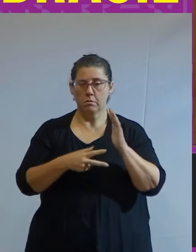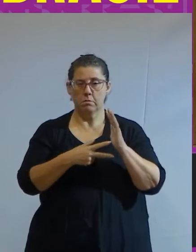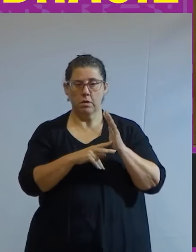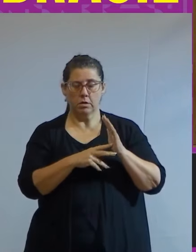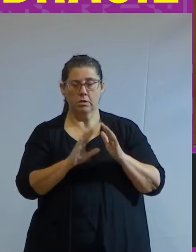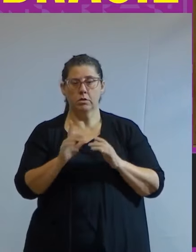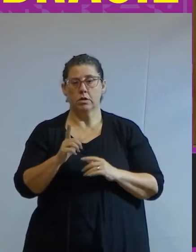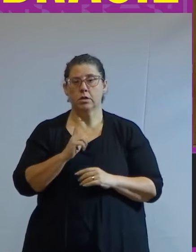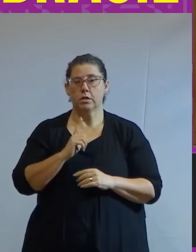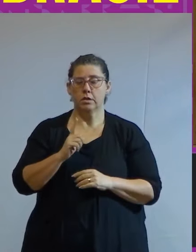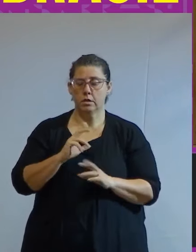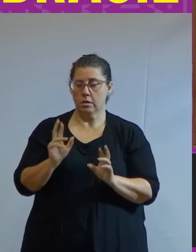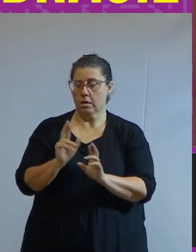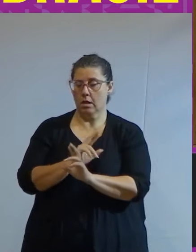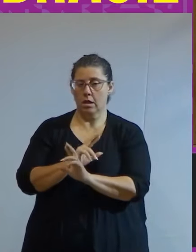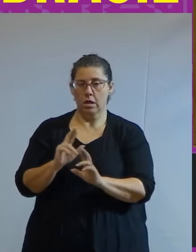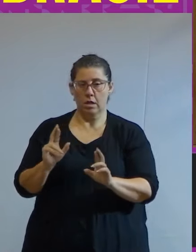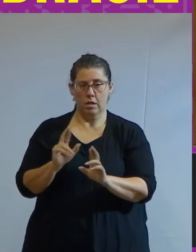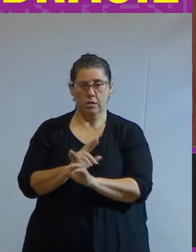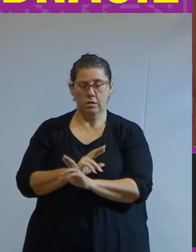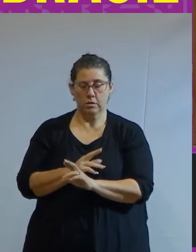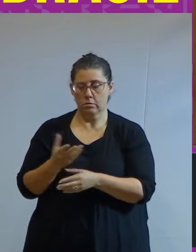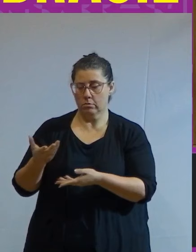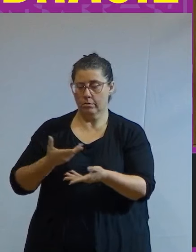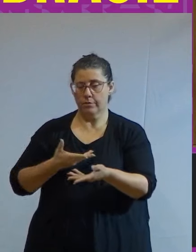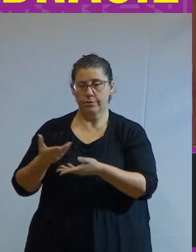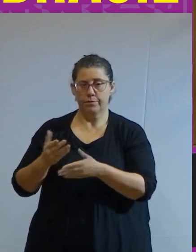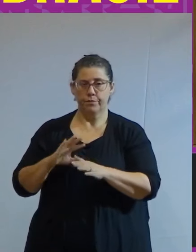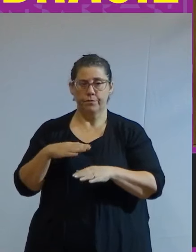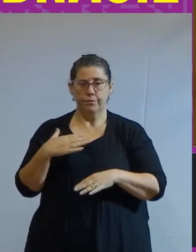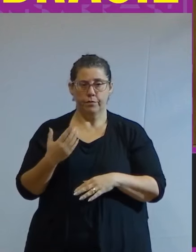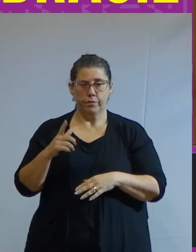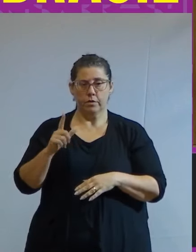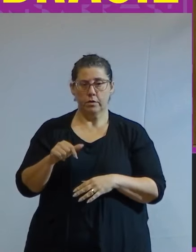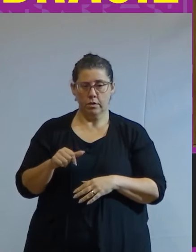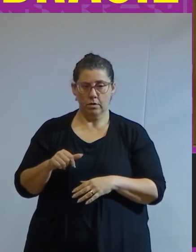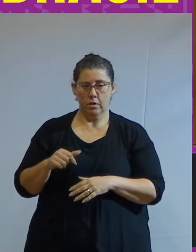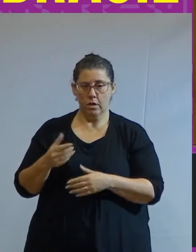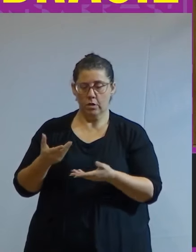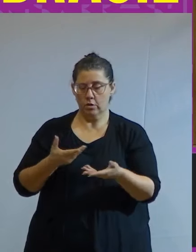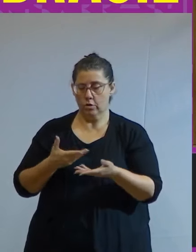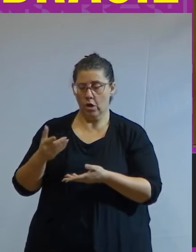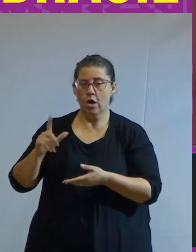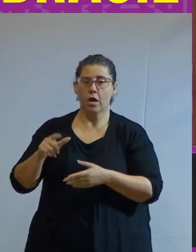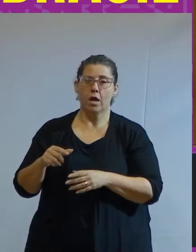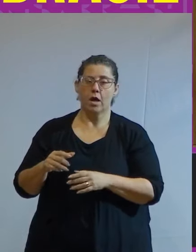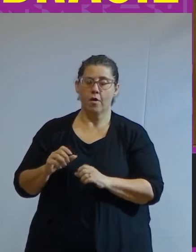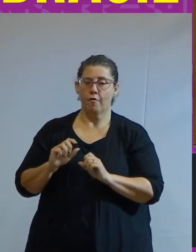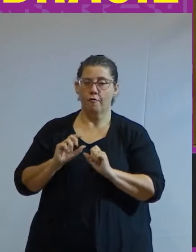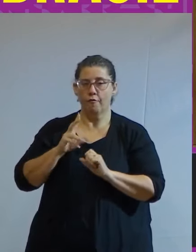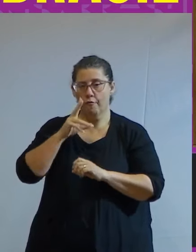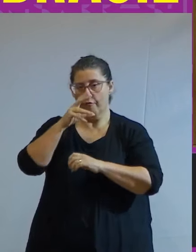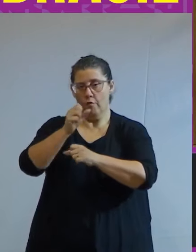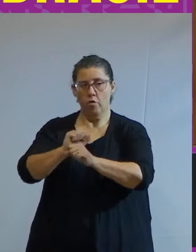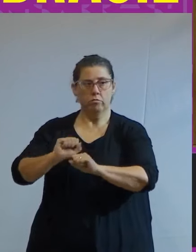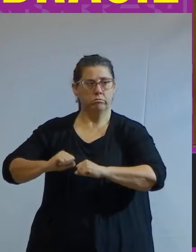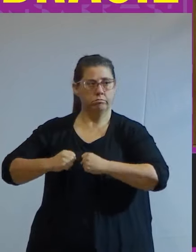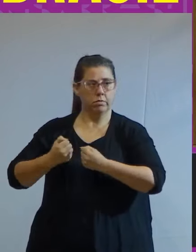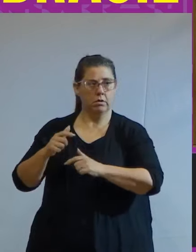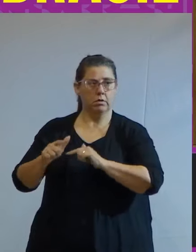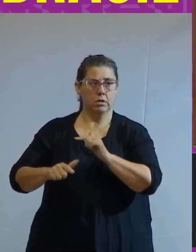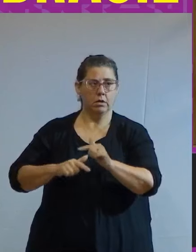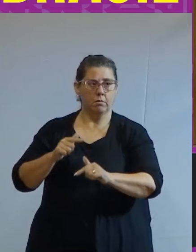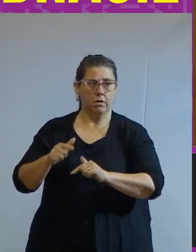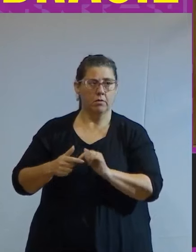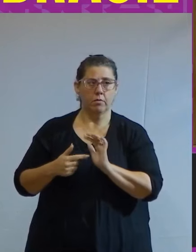existente na relação de troca quando a mercadoria em questão é a força de trabalho sua atuação vai colocar no nível